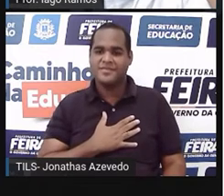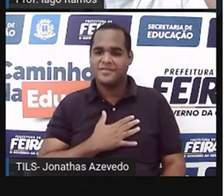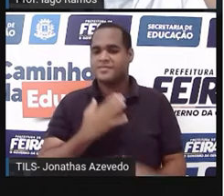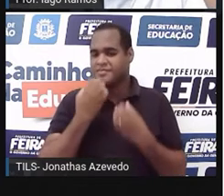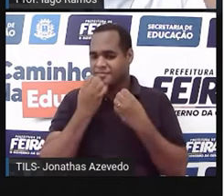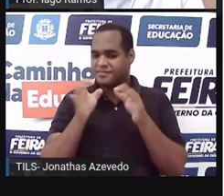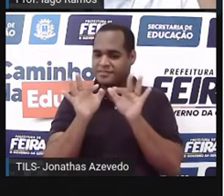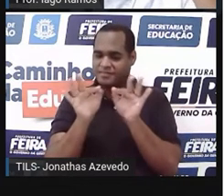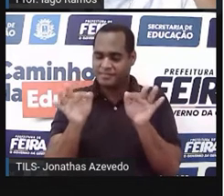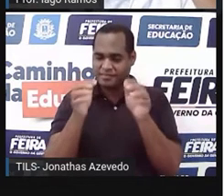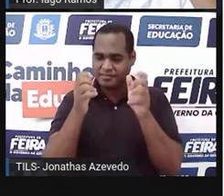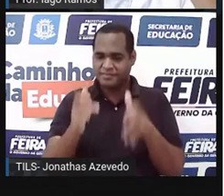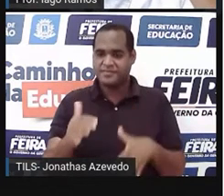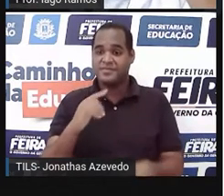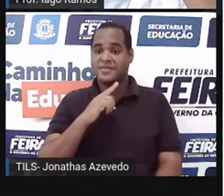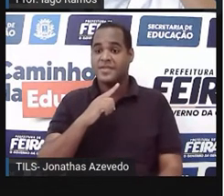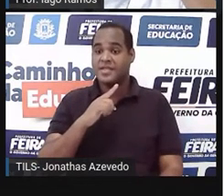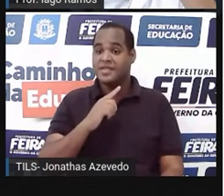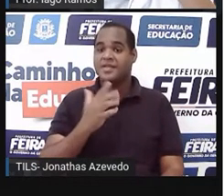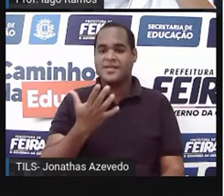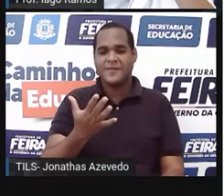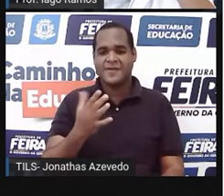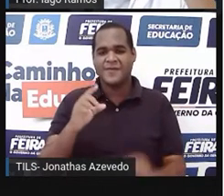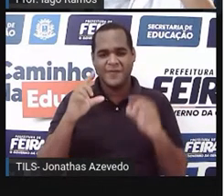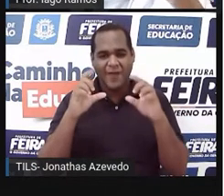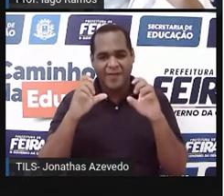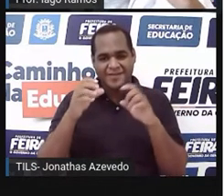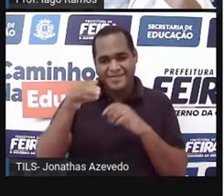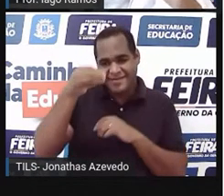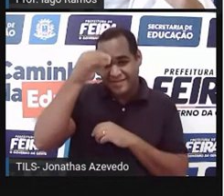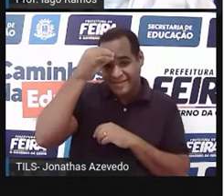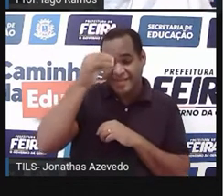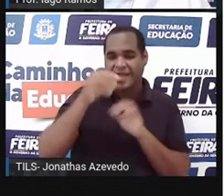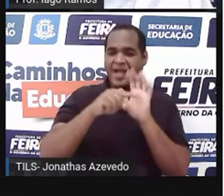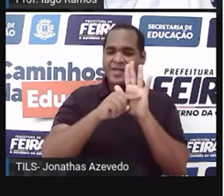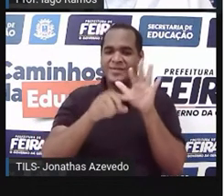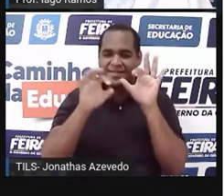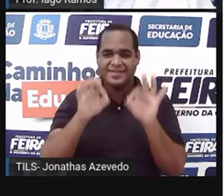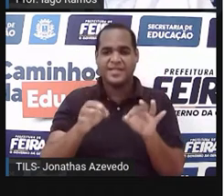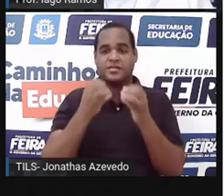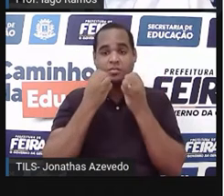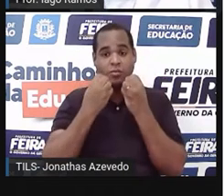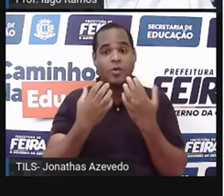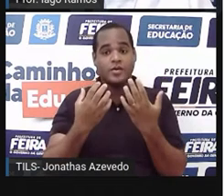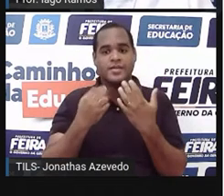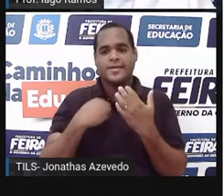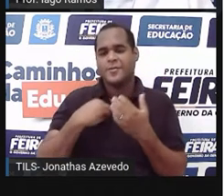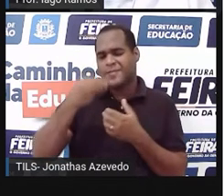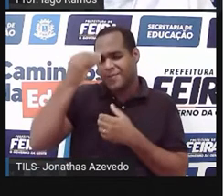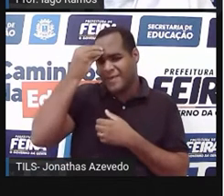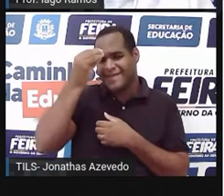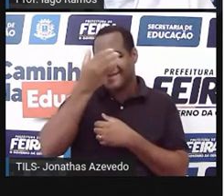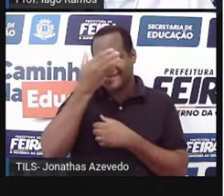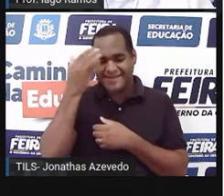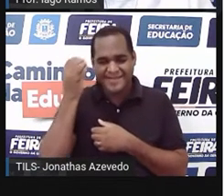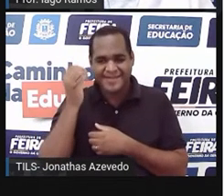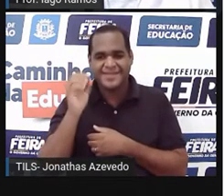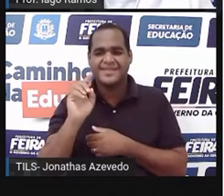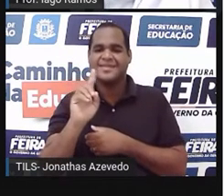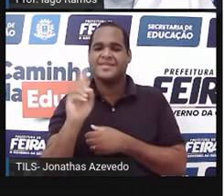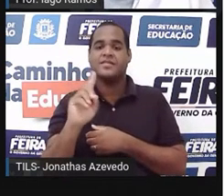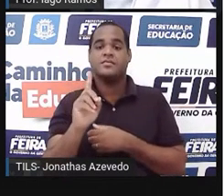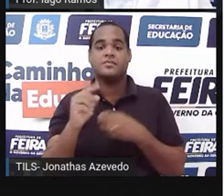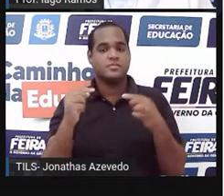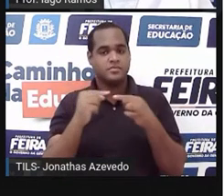para a gente conseguir fotografar aí, através da nossa memória para não conseguir mais esquecer essa